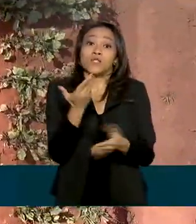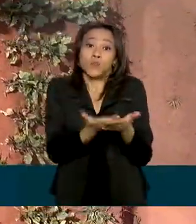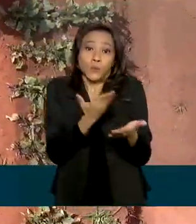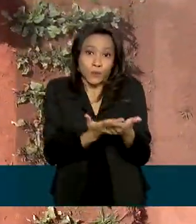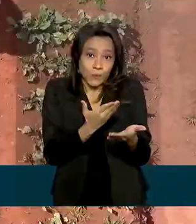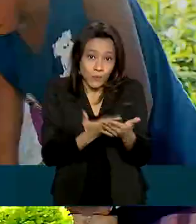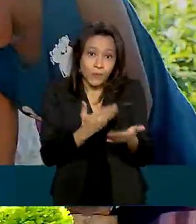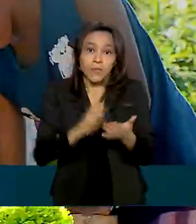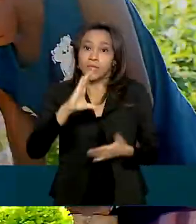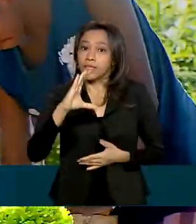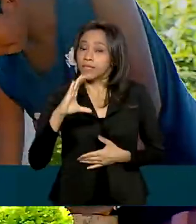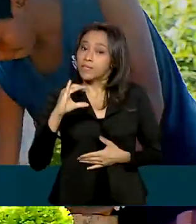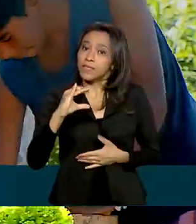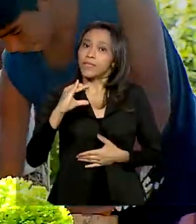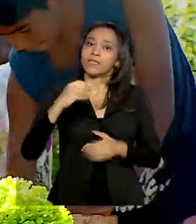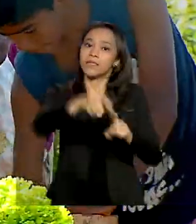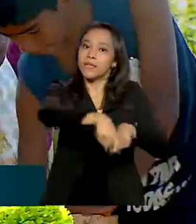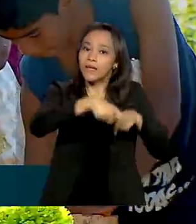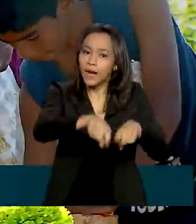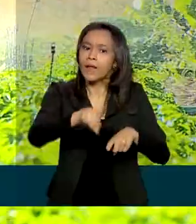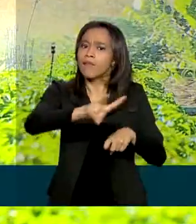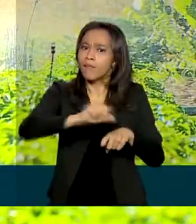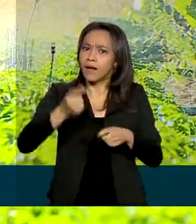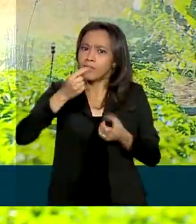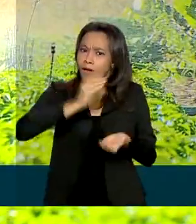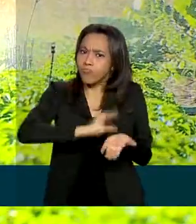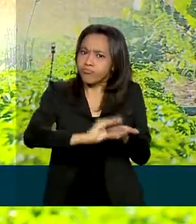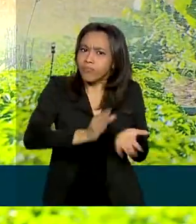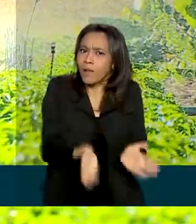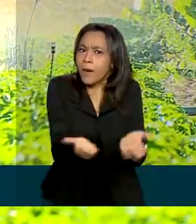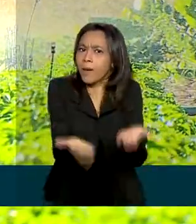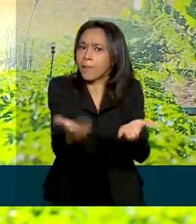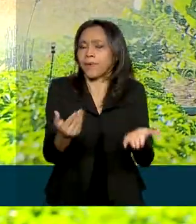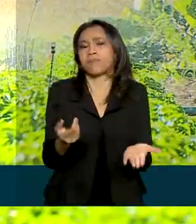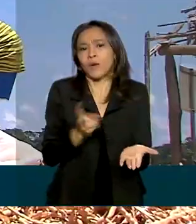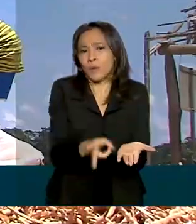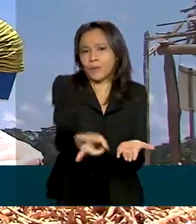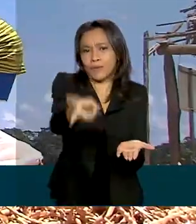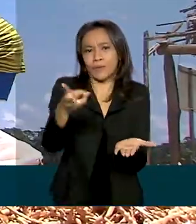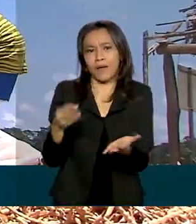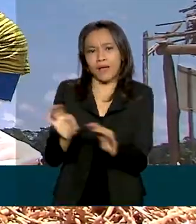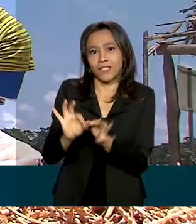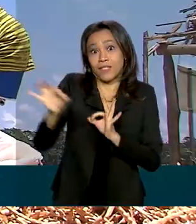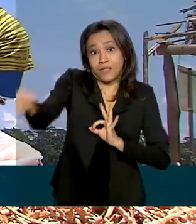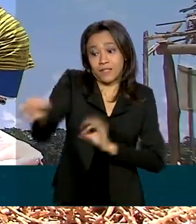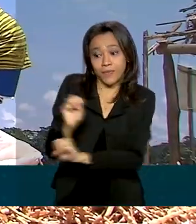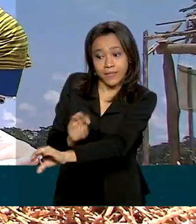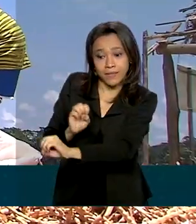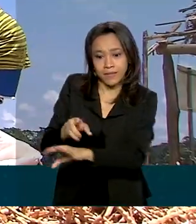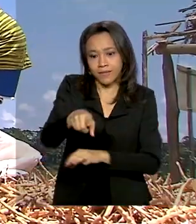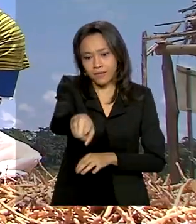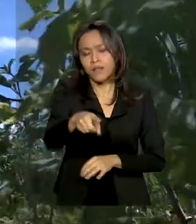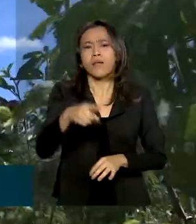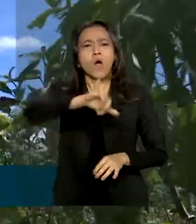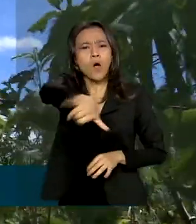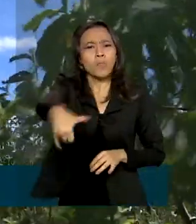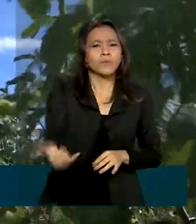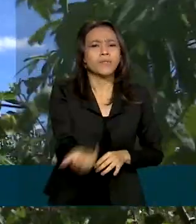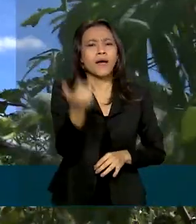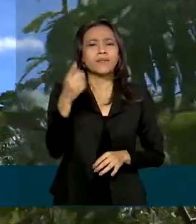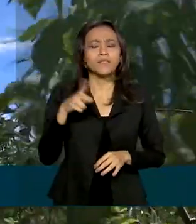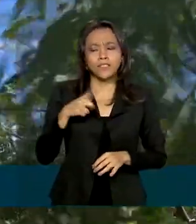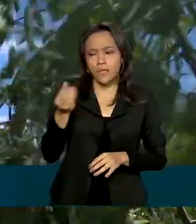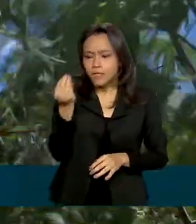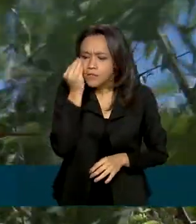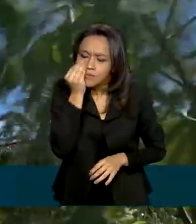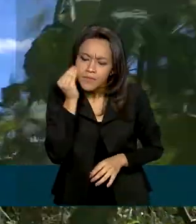áreas correlatas vão ganhar um incentivo para fazer residência profissional. A oportunidade abre aos alunos a chance de conviver de